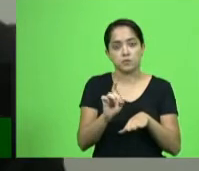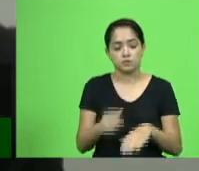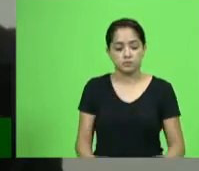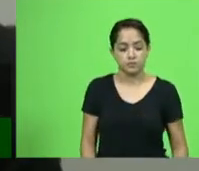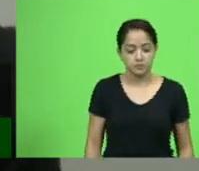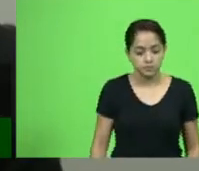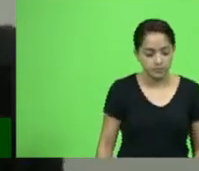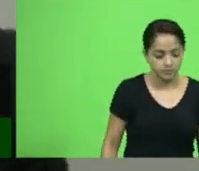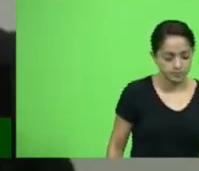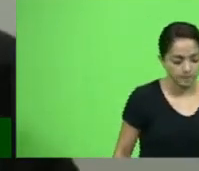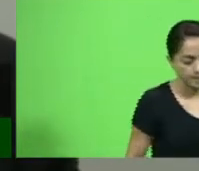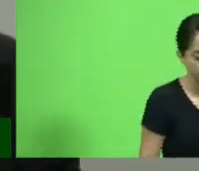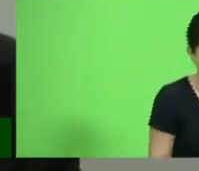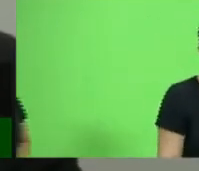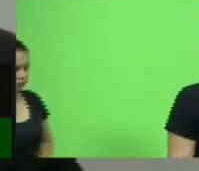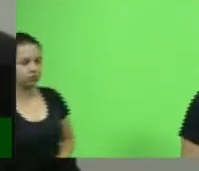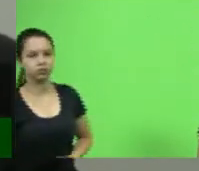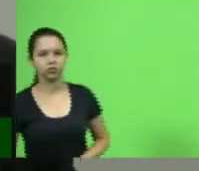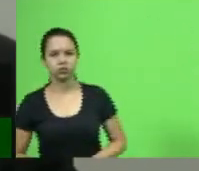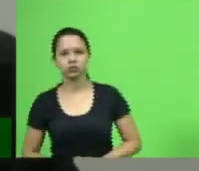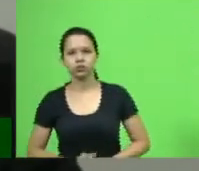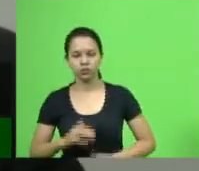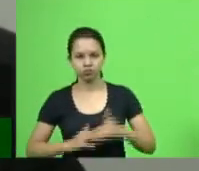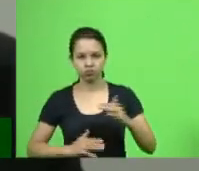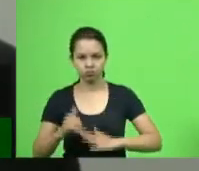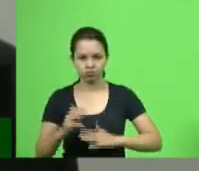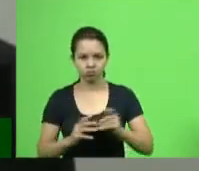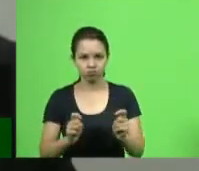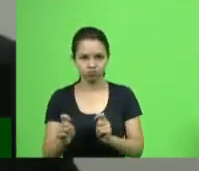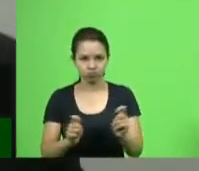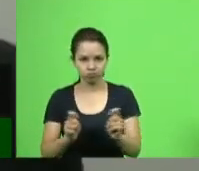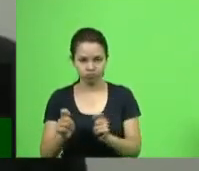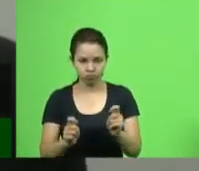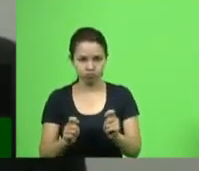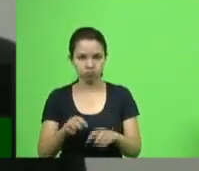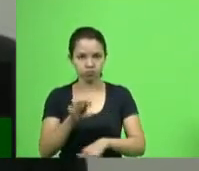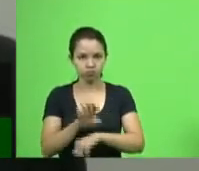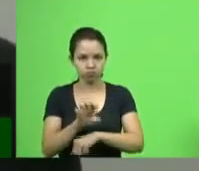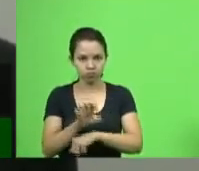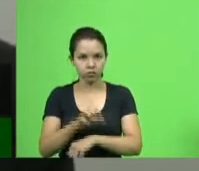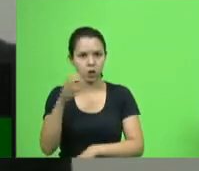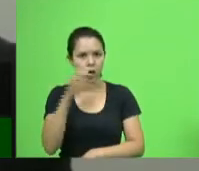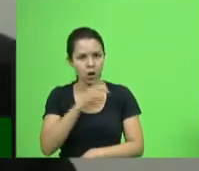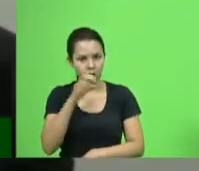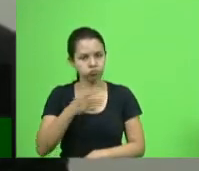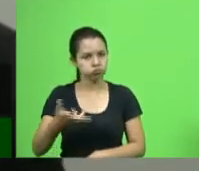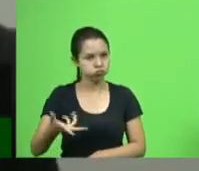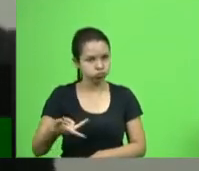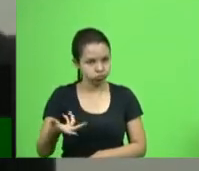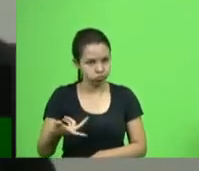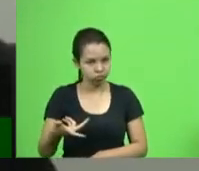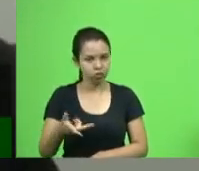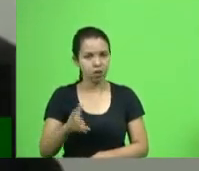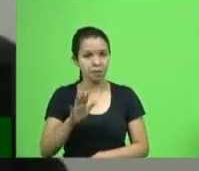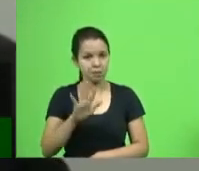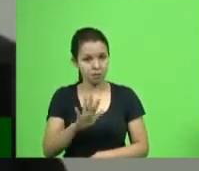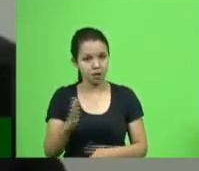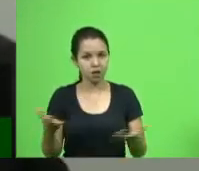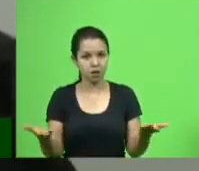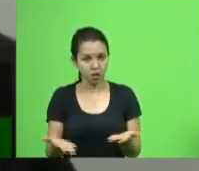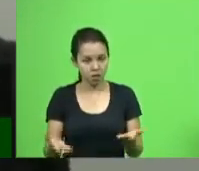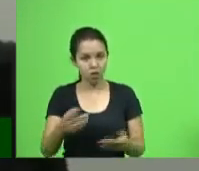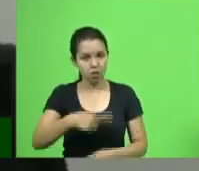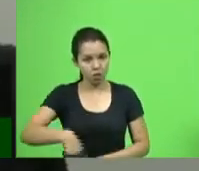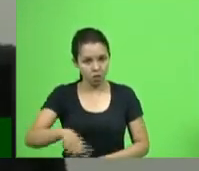teve as ações de restrições, aí o Estado foi muito rápido, muito célebre. Mas agora que nós precisamos que as